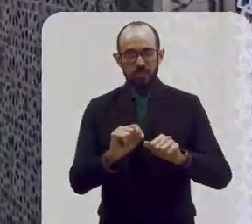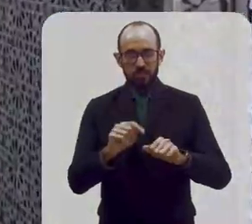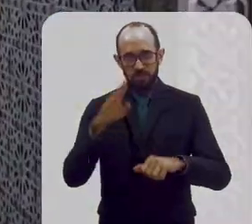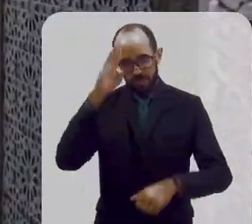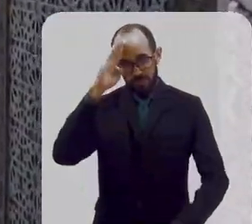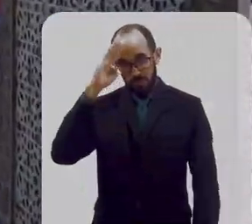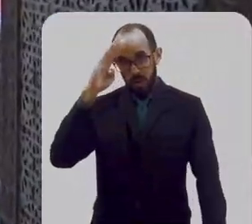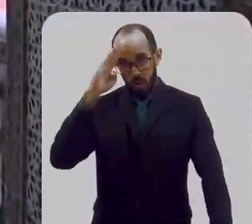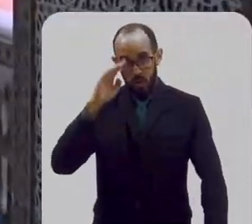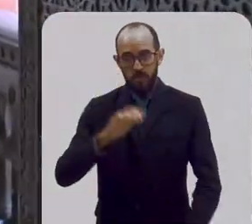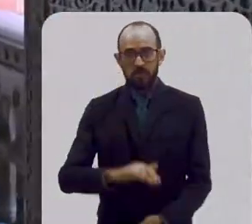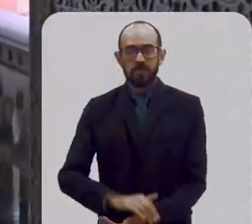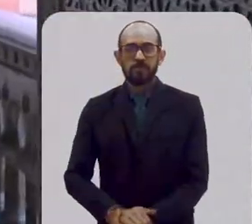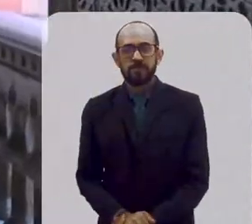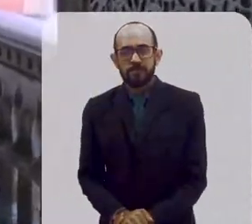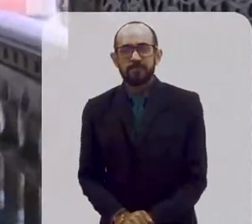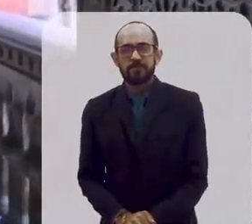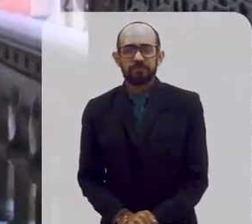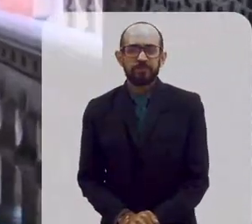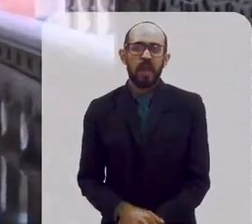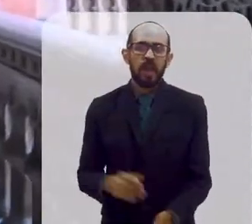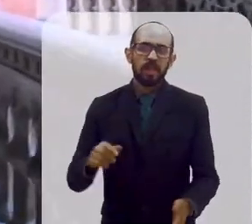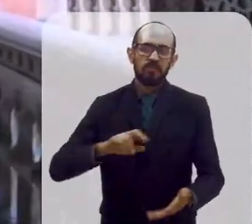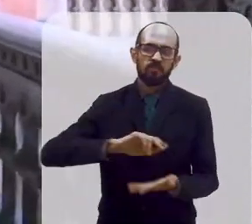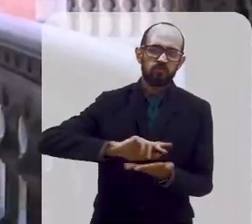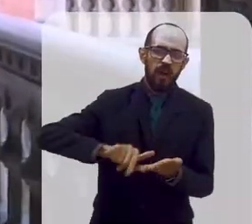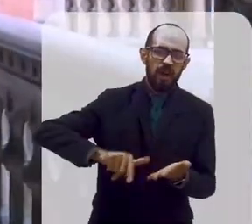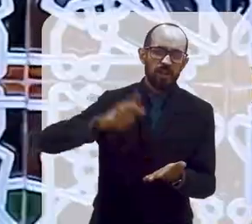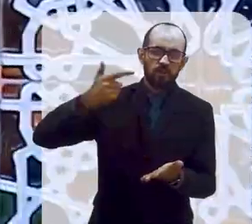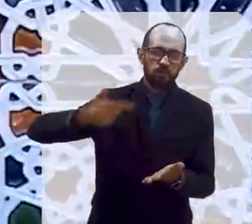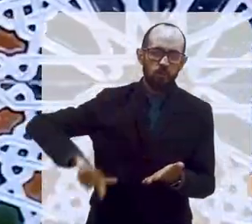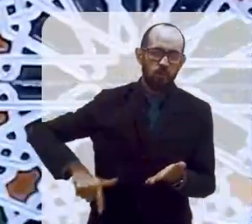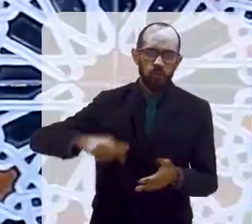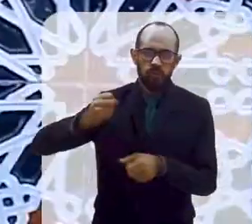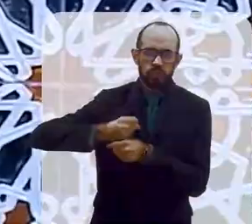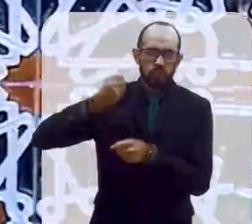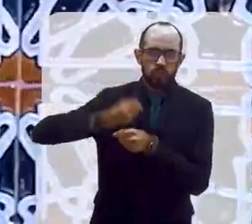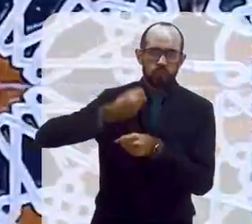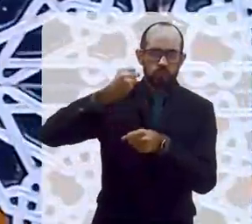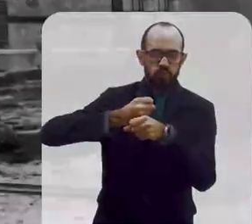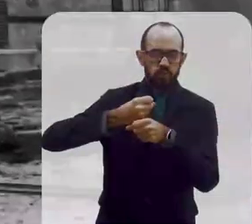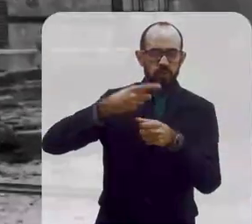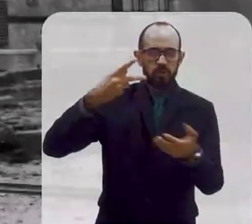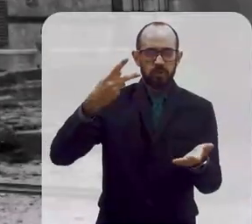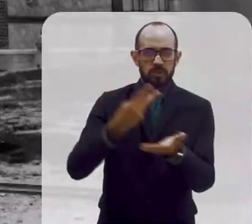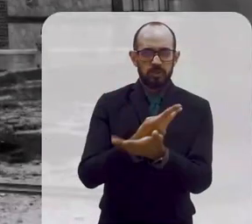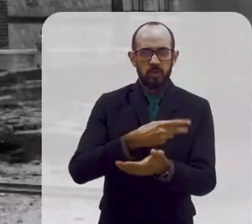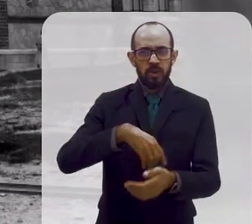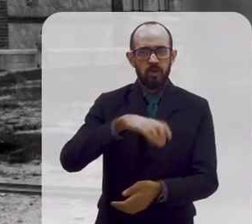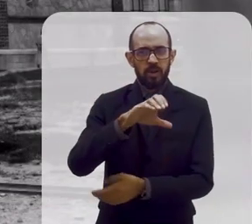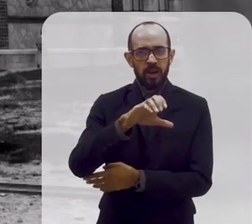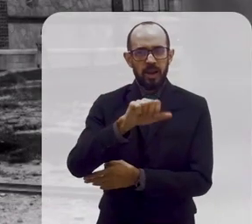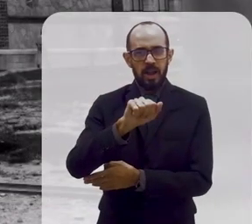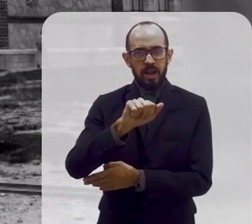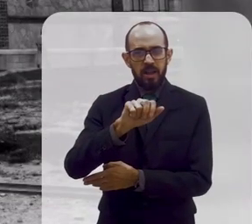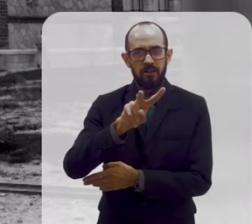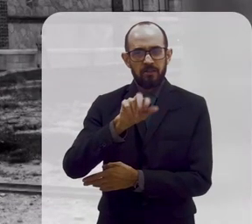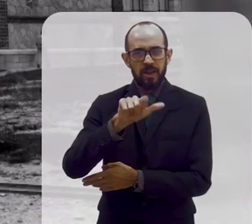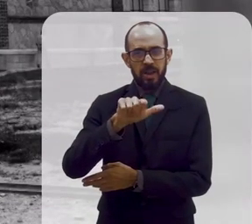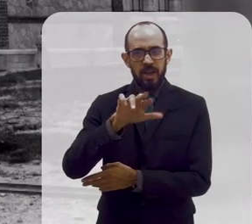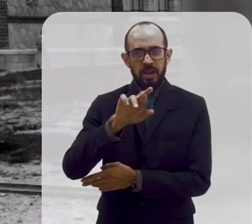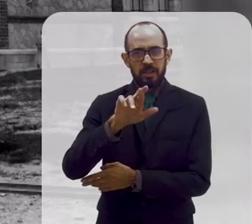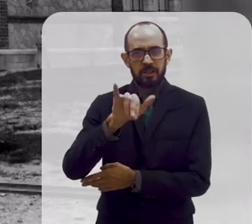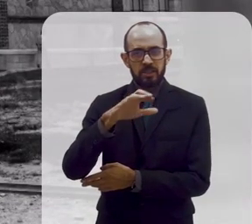prédio principal. Posteriormente, várias outras construções que se deram no terreno, como o Cavalarício,